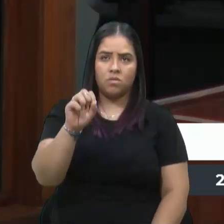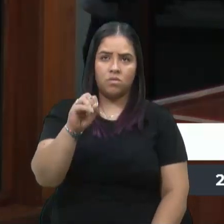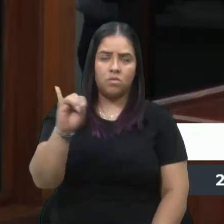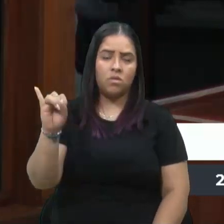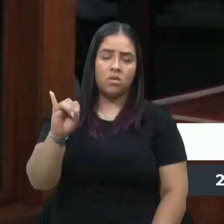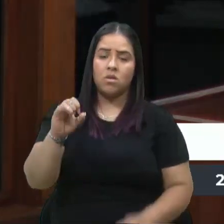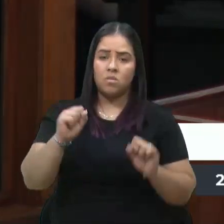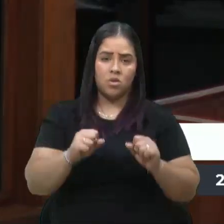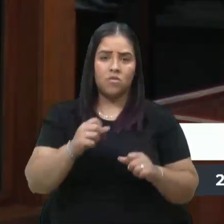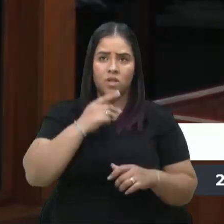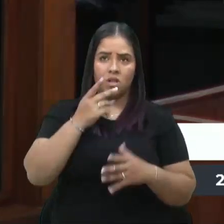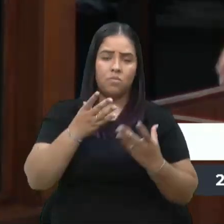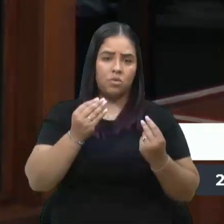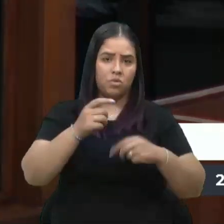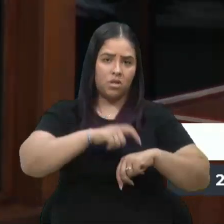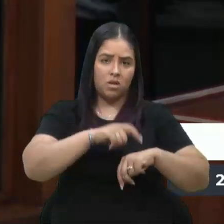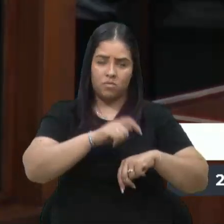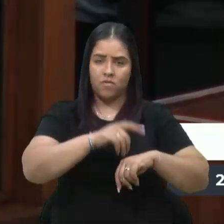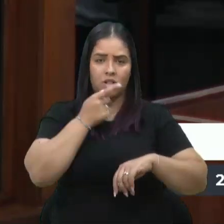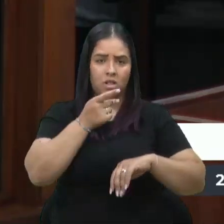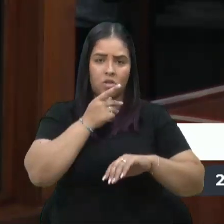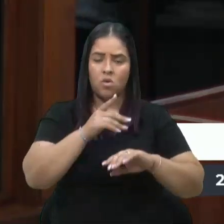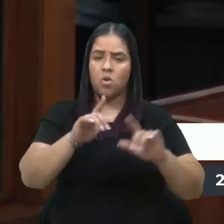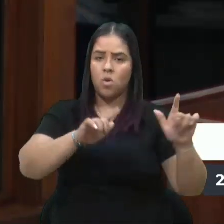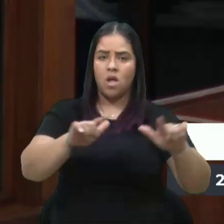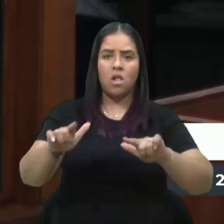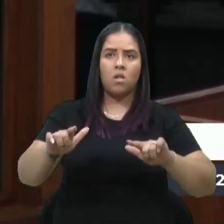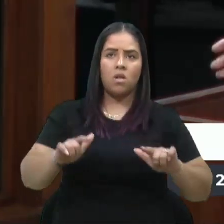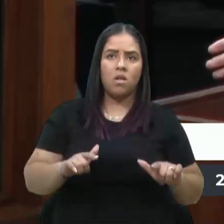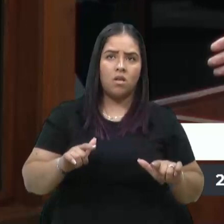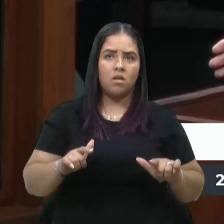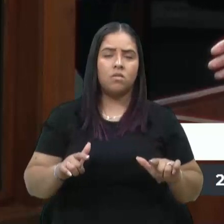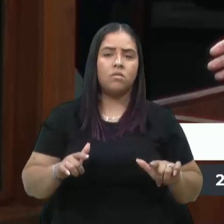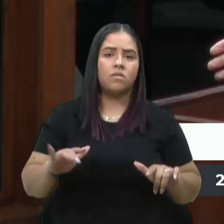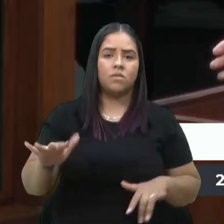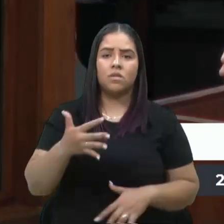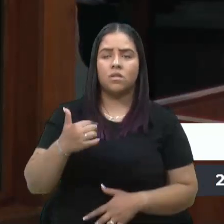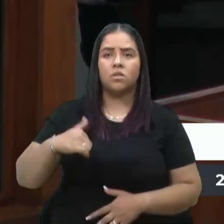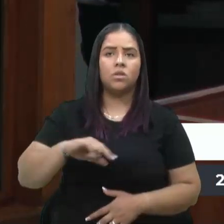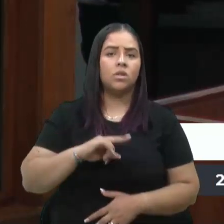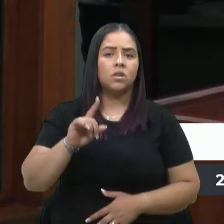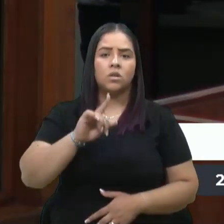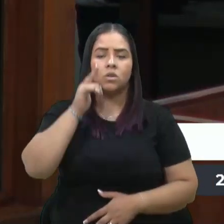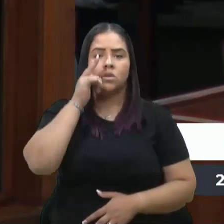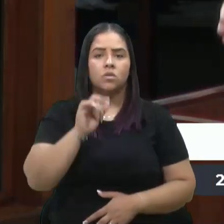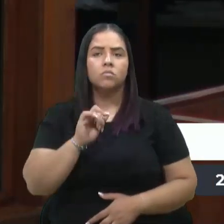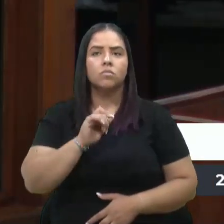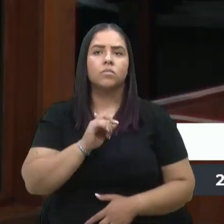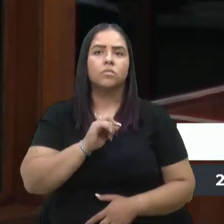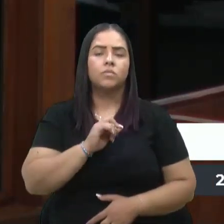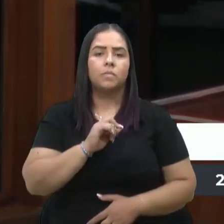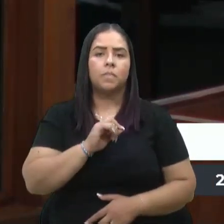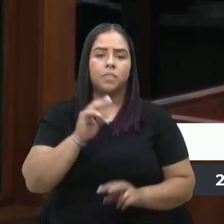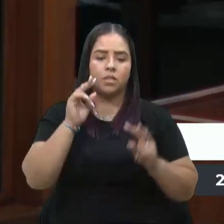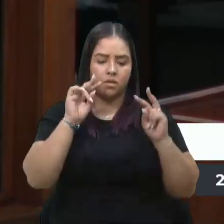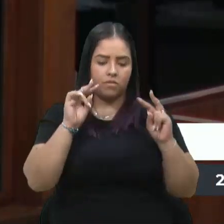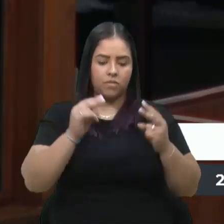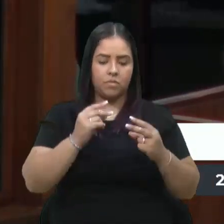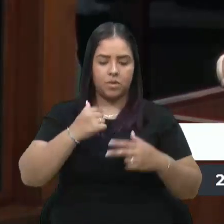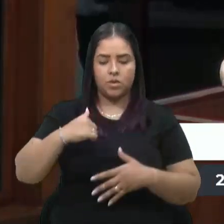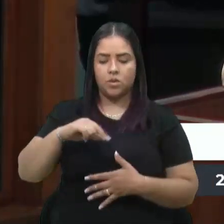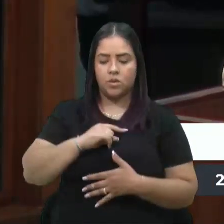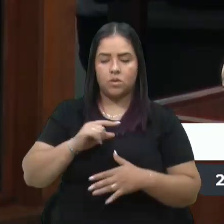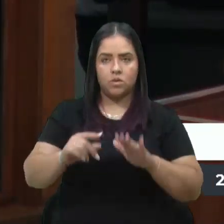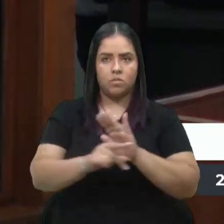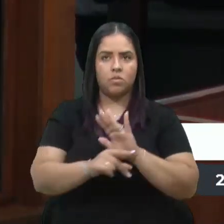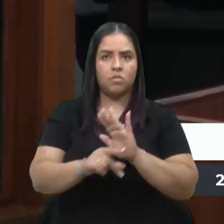muito tempo falando de pontos turísticos de Caxias do Sul. E, às vezes, a gente não consegue olhar para nós mesmos. E aqui nós